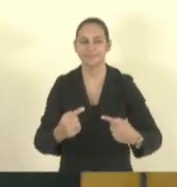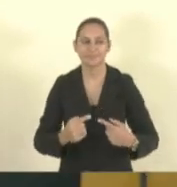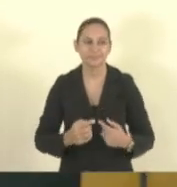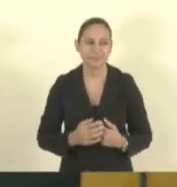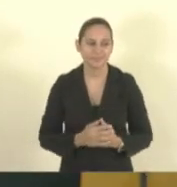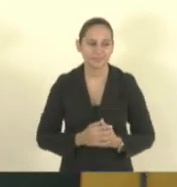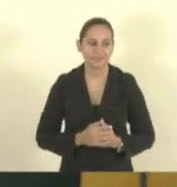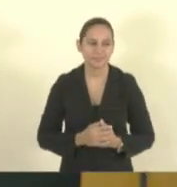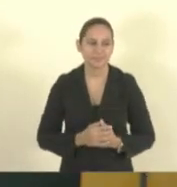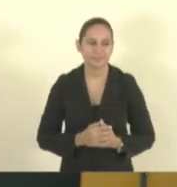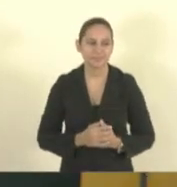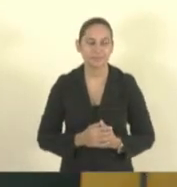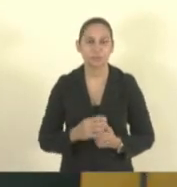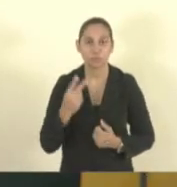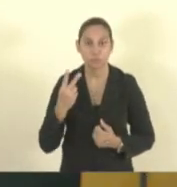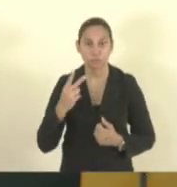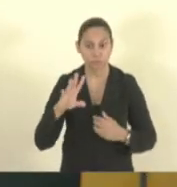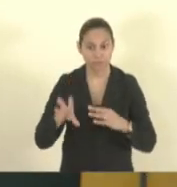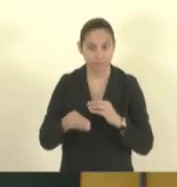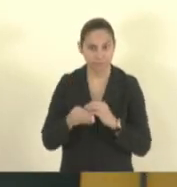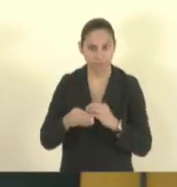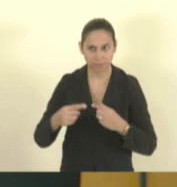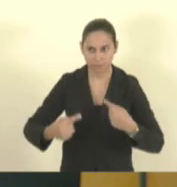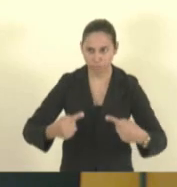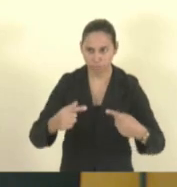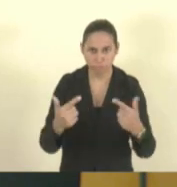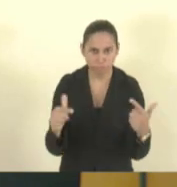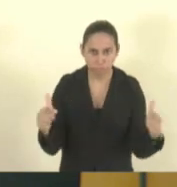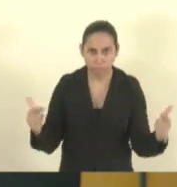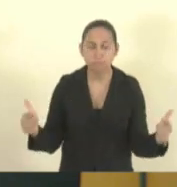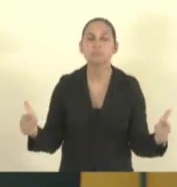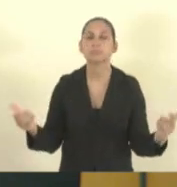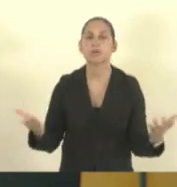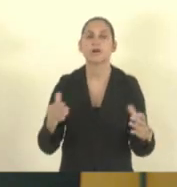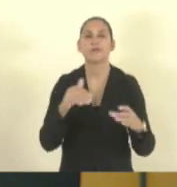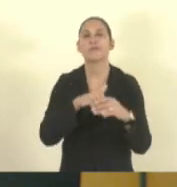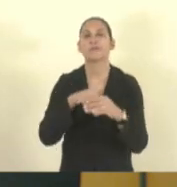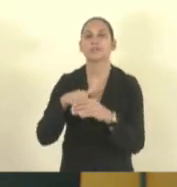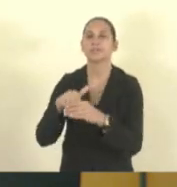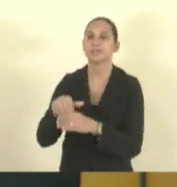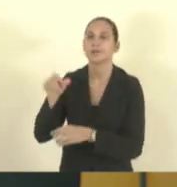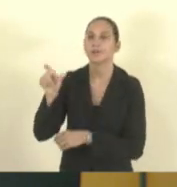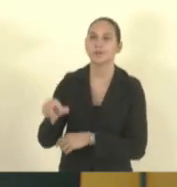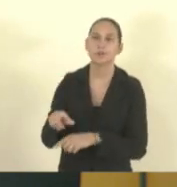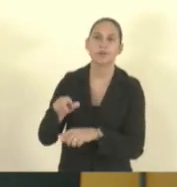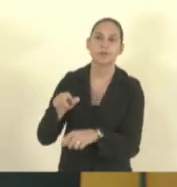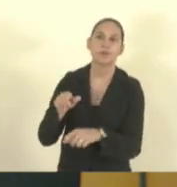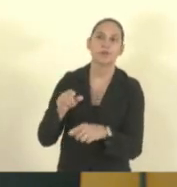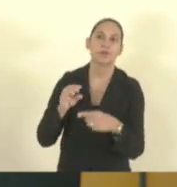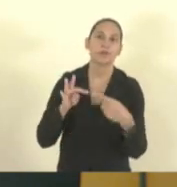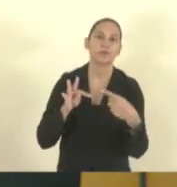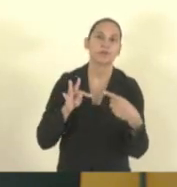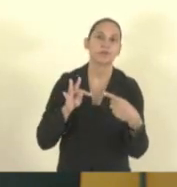as duas emendas, não havendo discussão, em votação, como vou a deputada Tiago Hoffman.